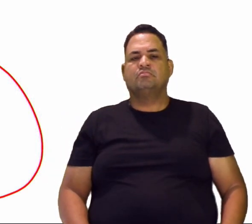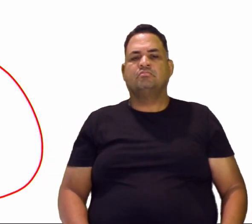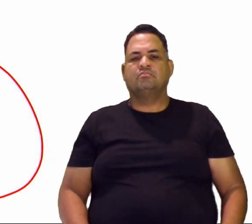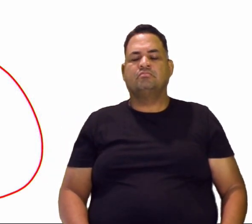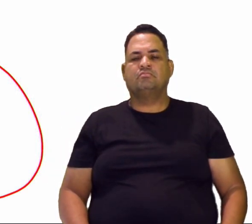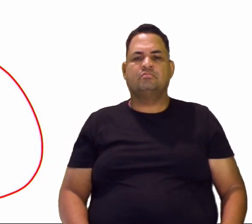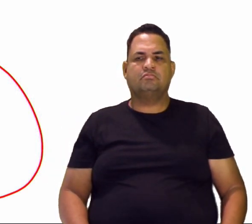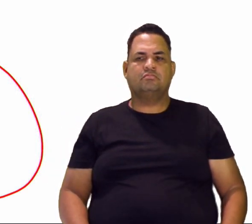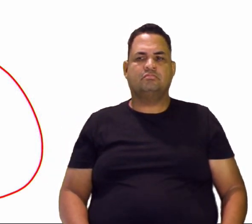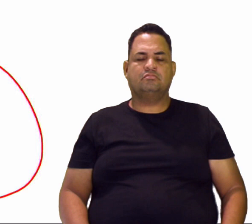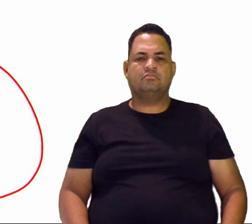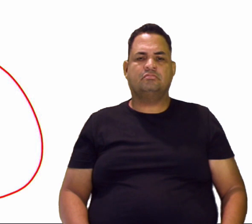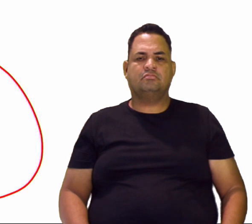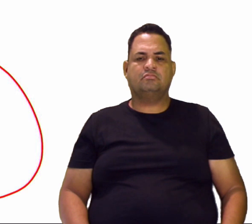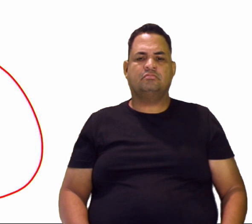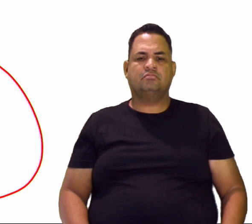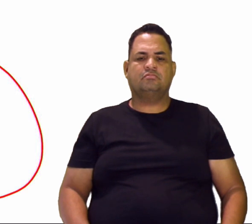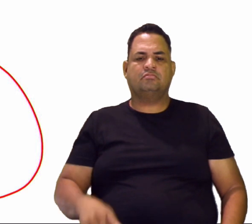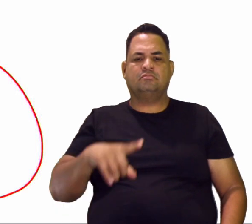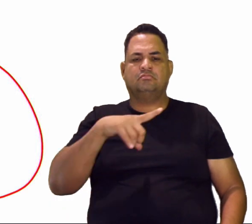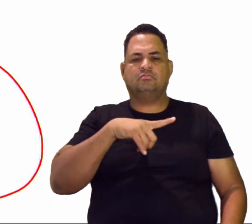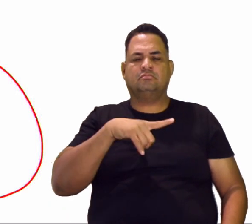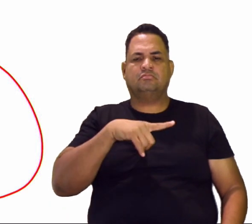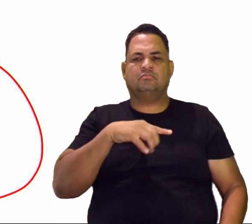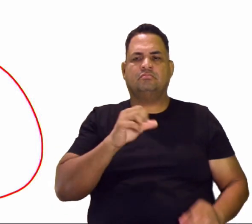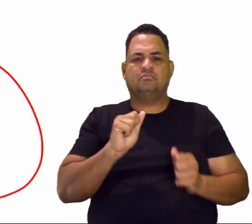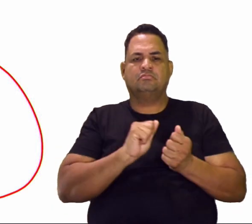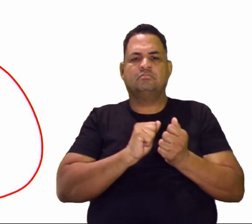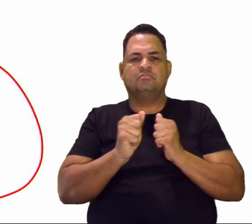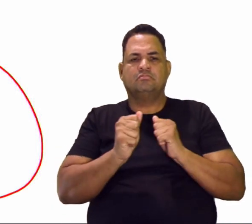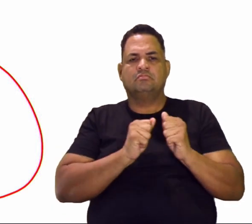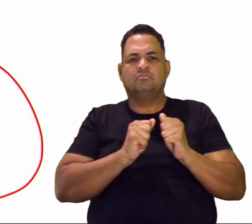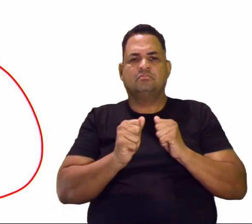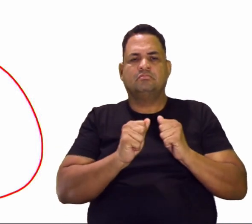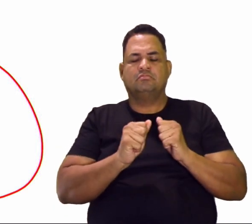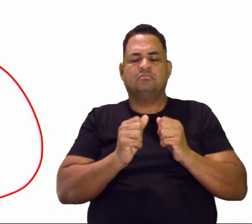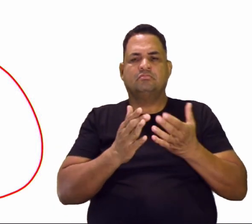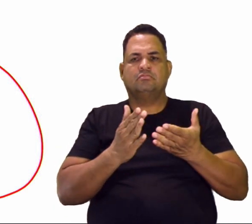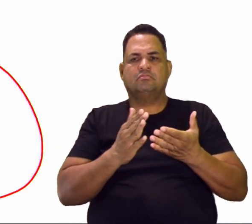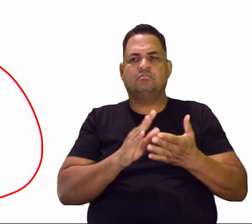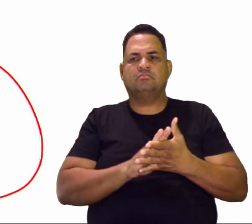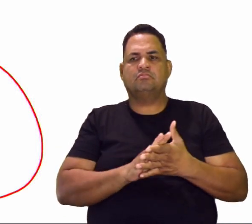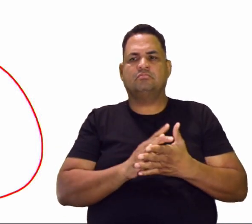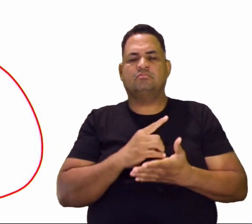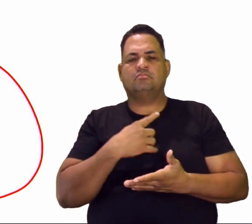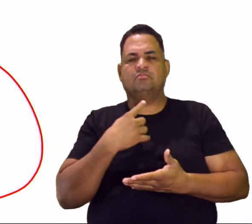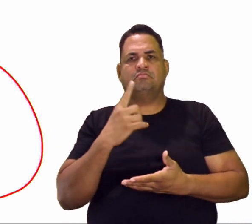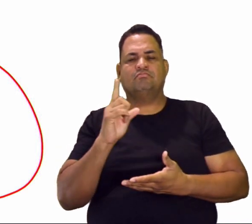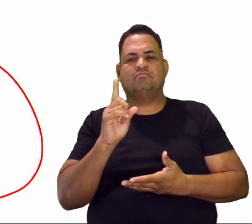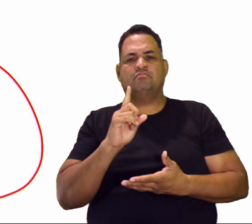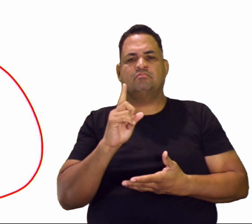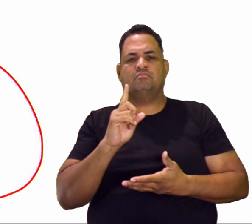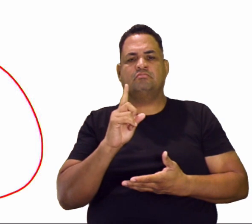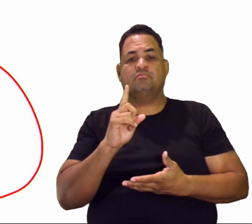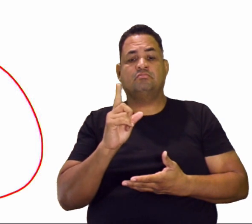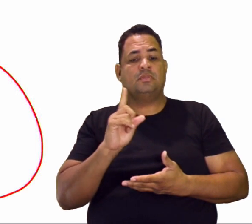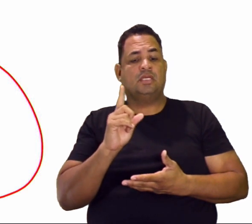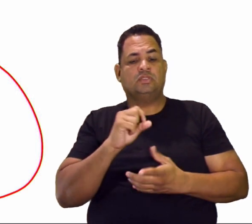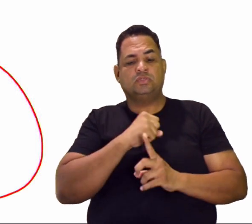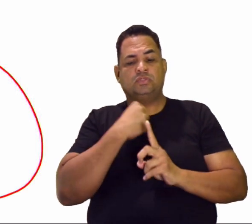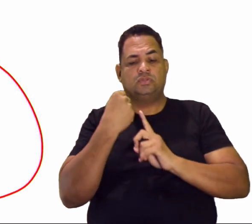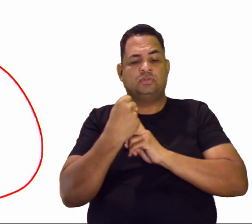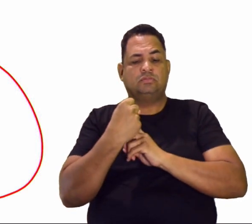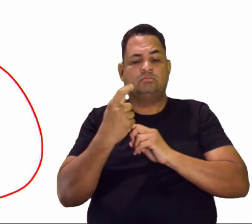São as leis. E tem os mecanismos de controle que não são sociais.